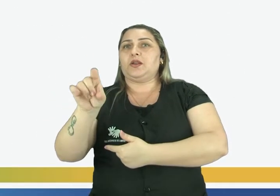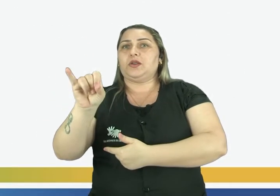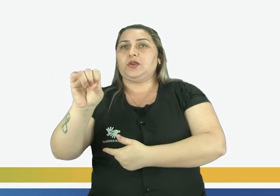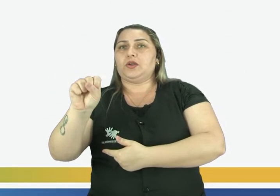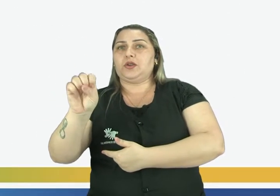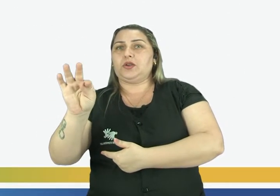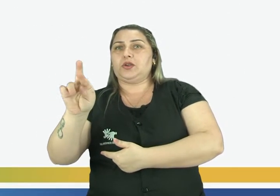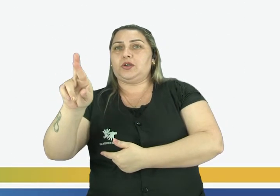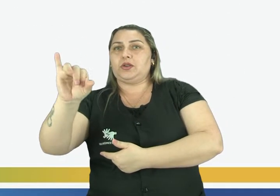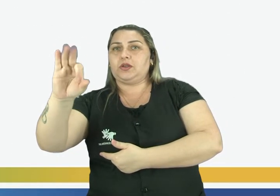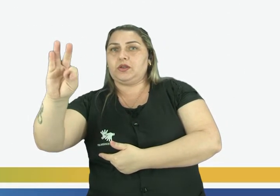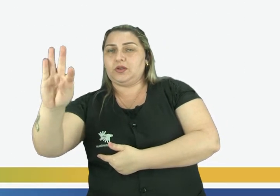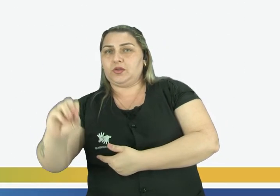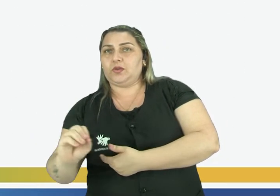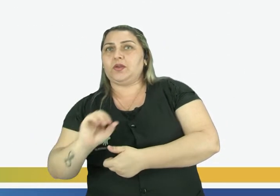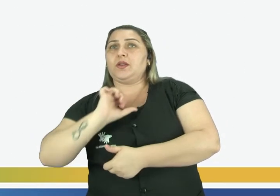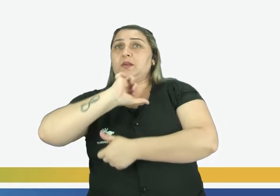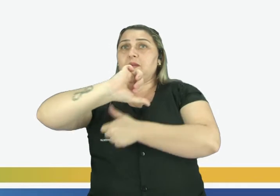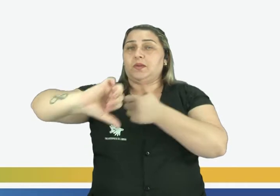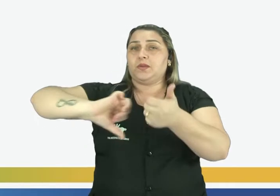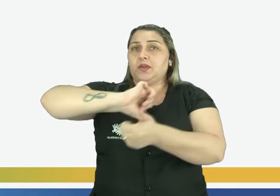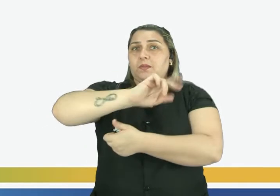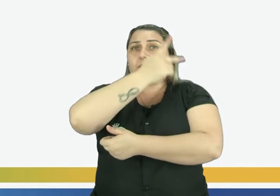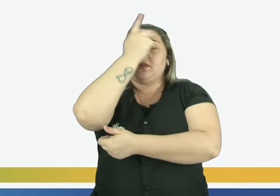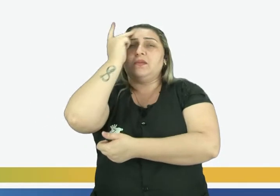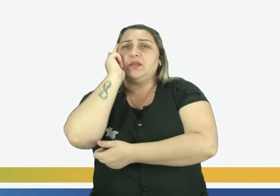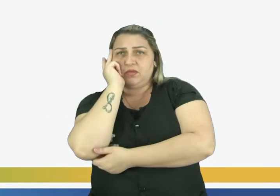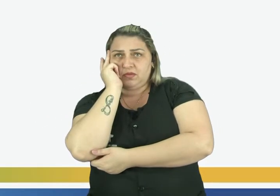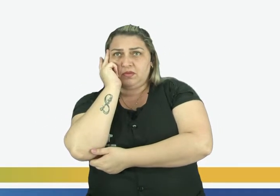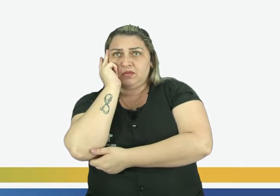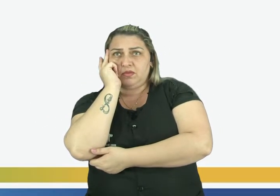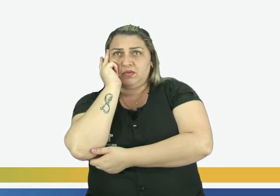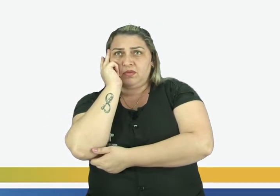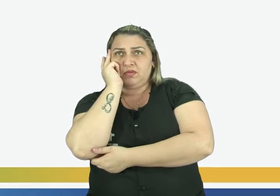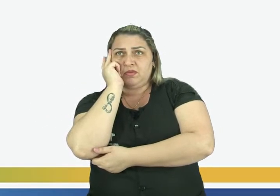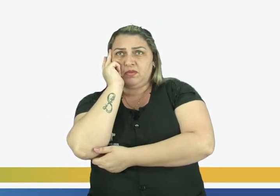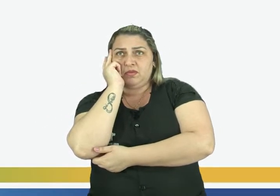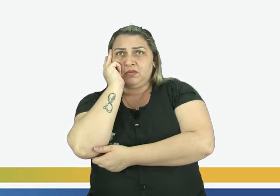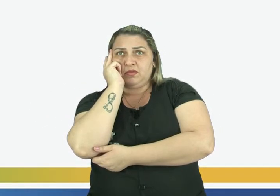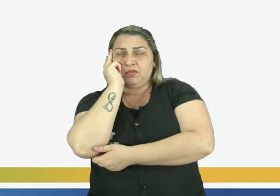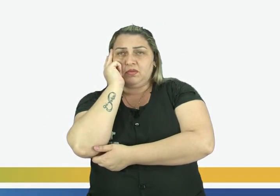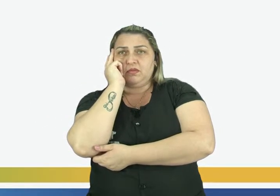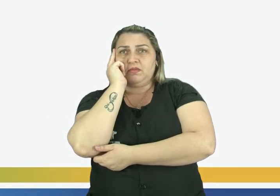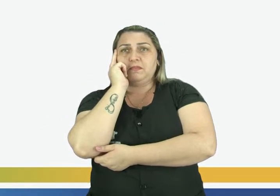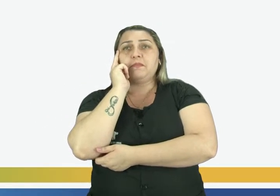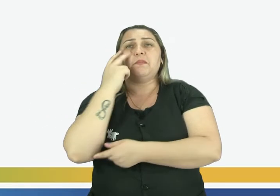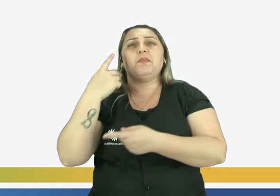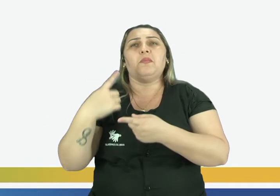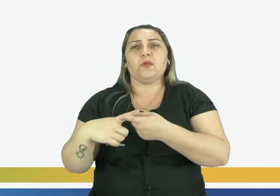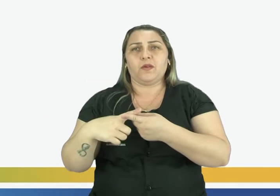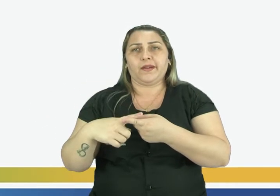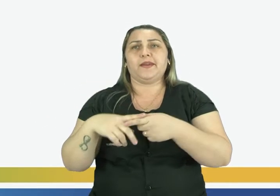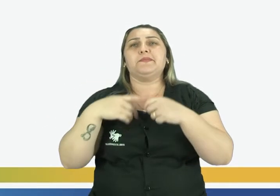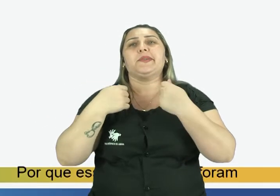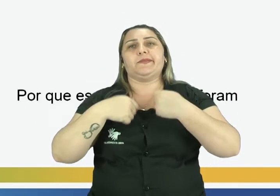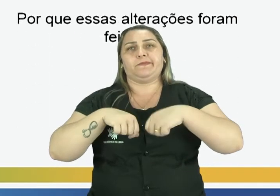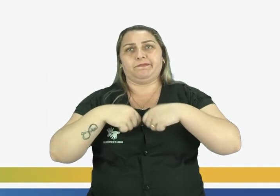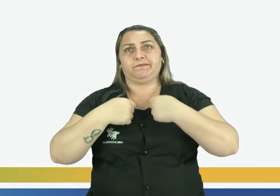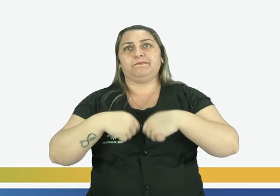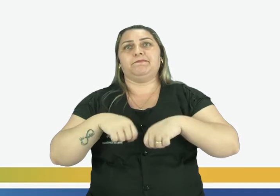esta paisagem foi alterada pelas pessoas. Pela necessidade.